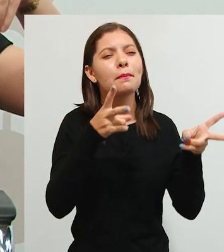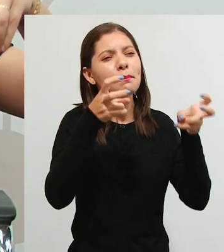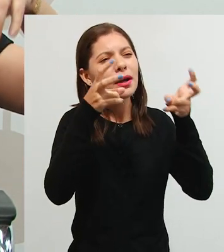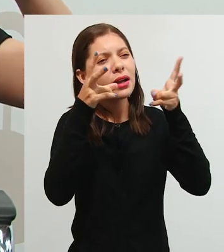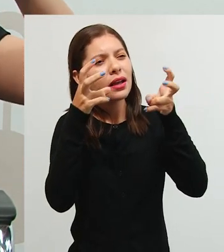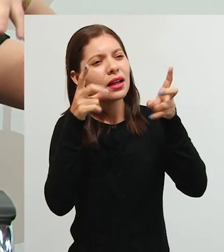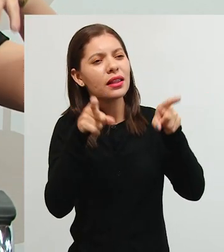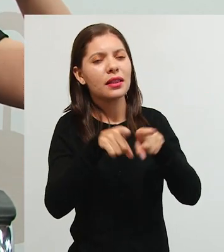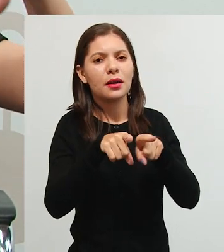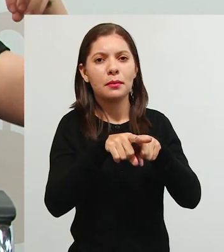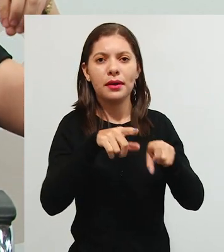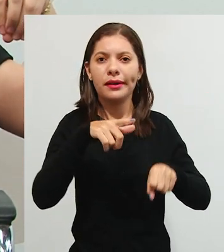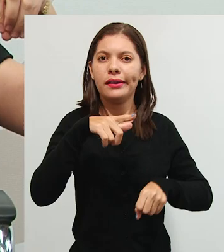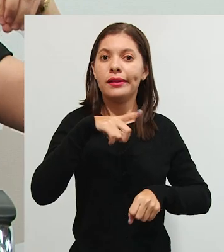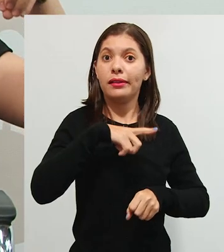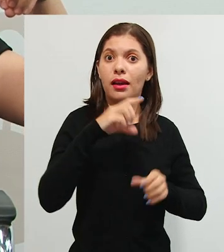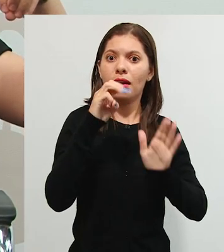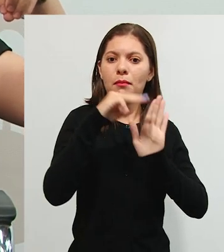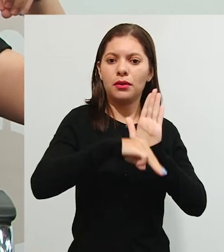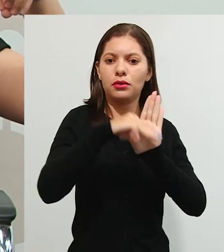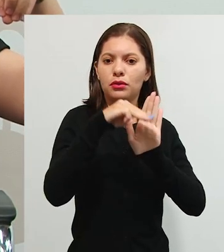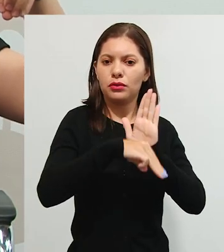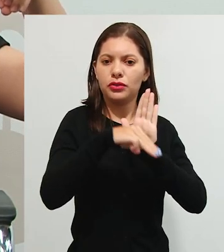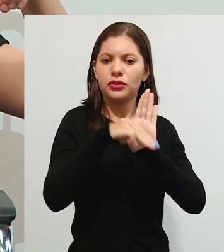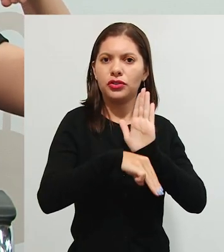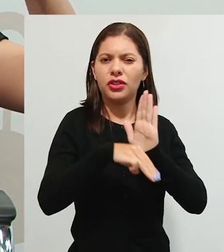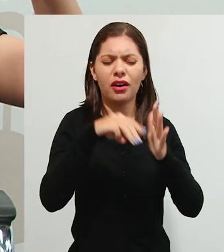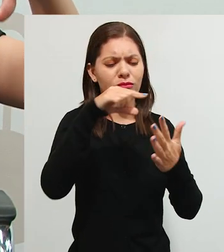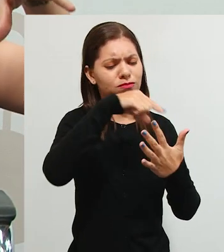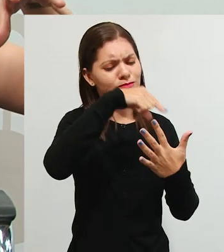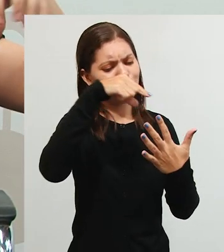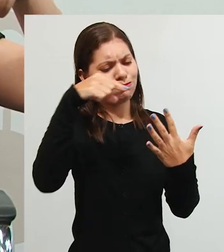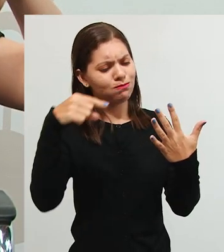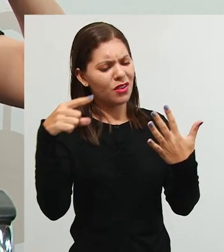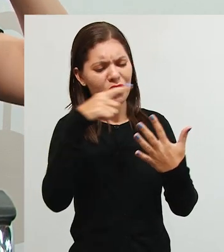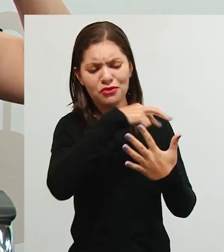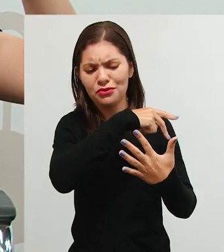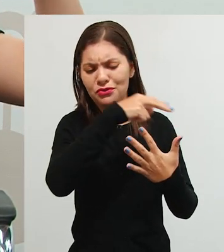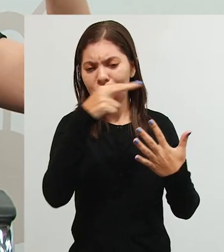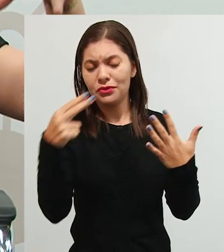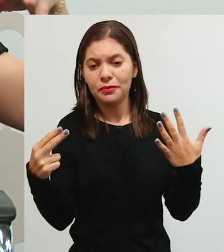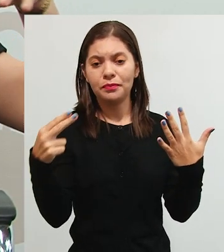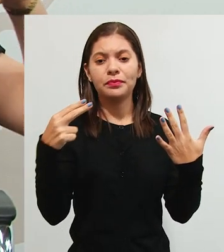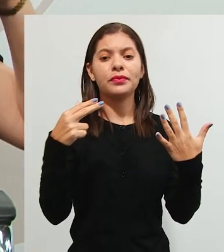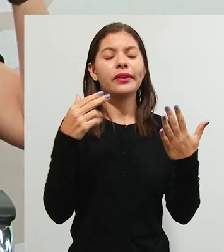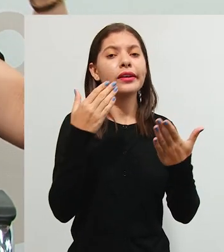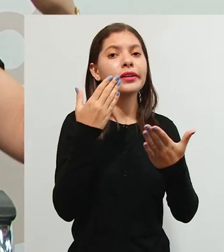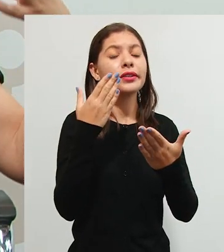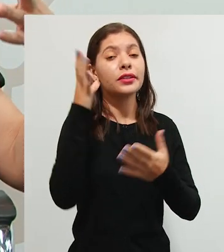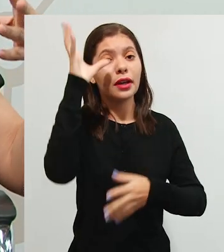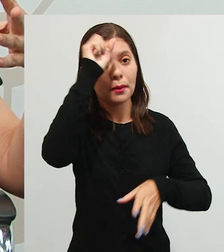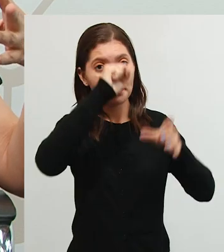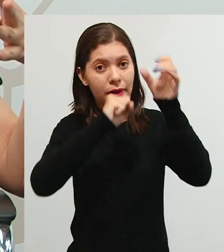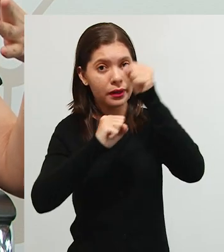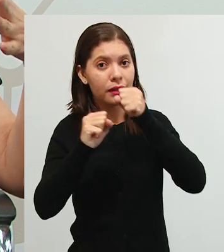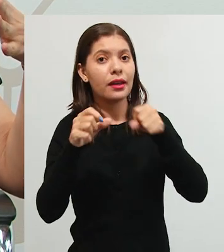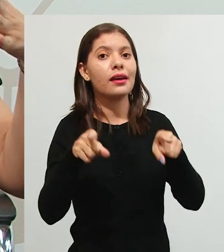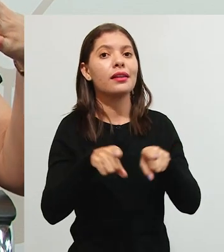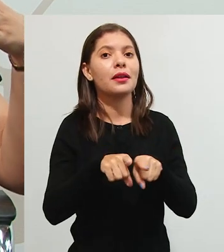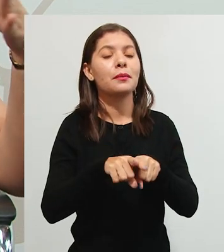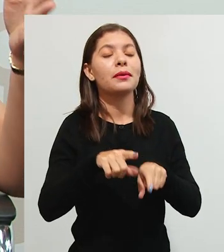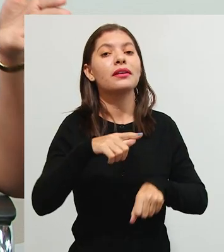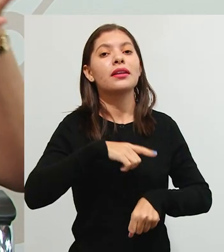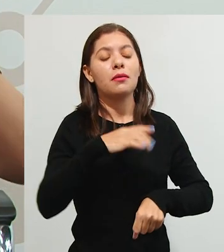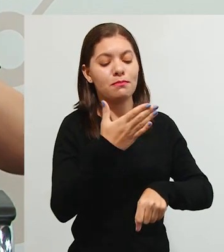metodologias que há formas de de aprender e de trabalhar e práticas pedagógicas